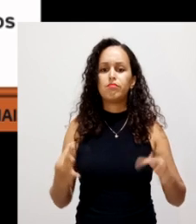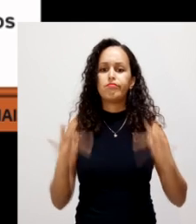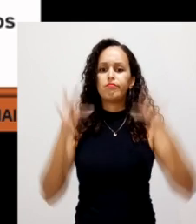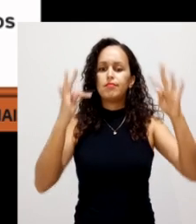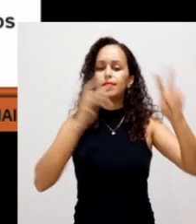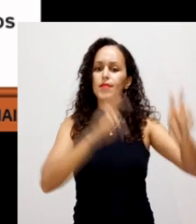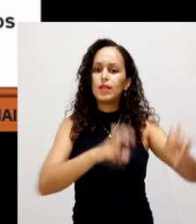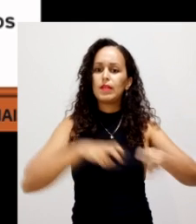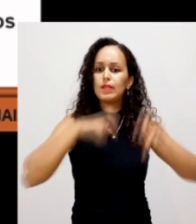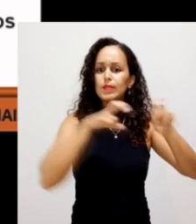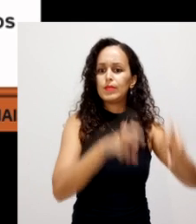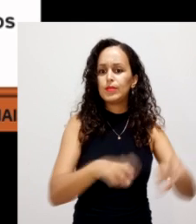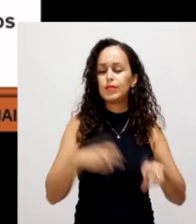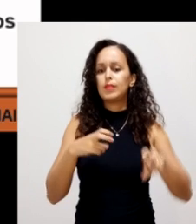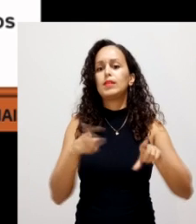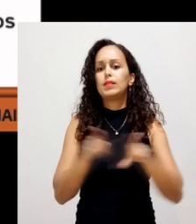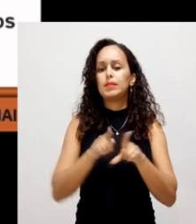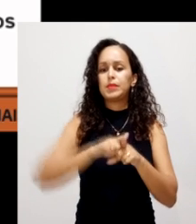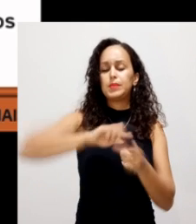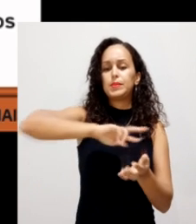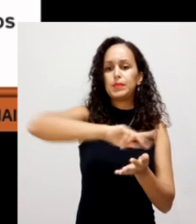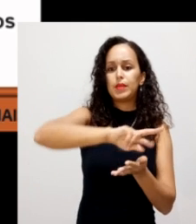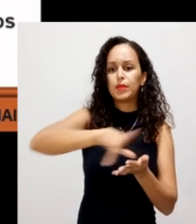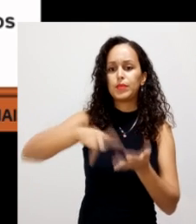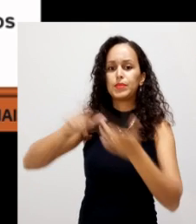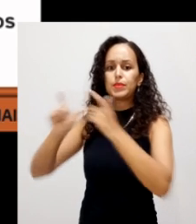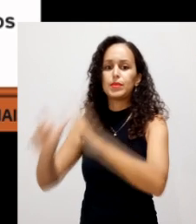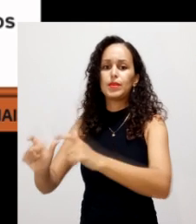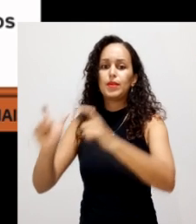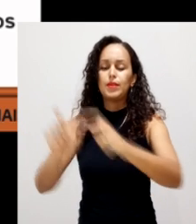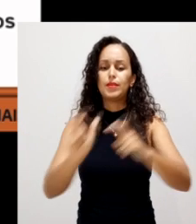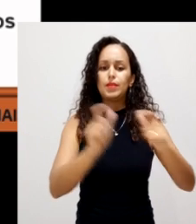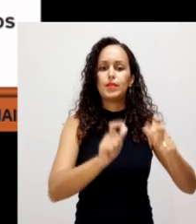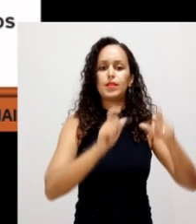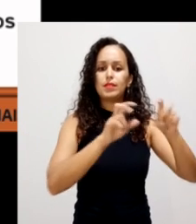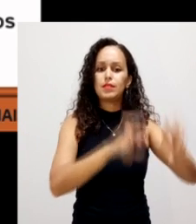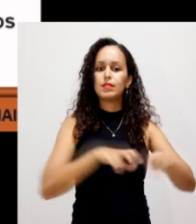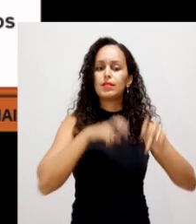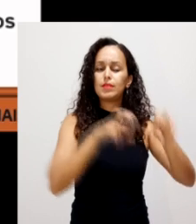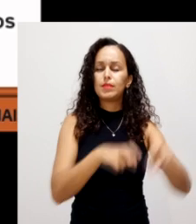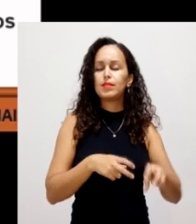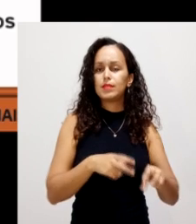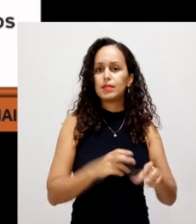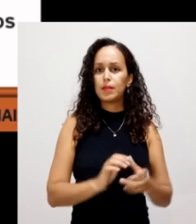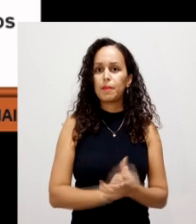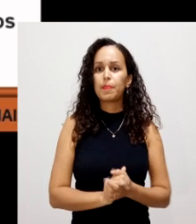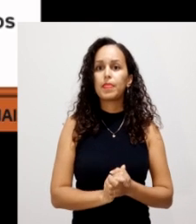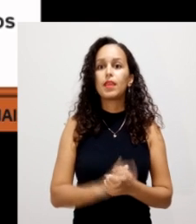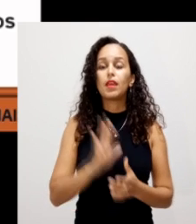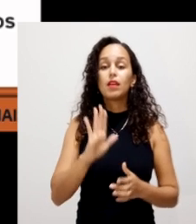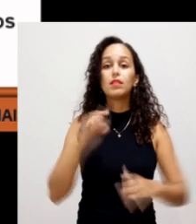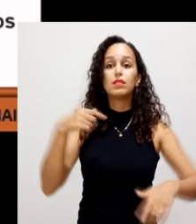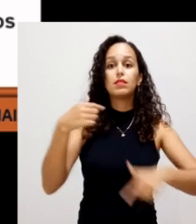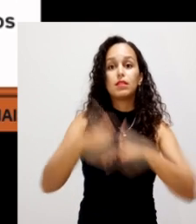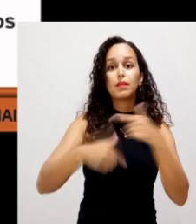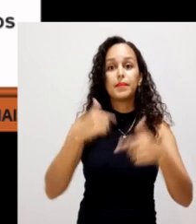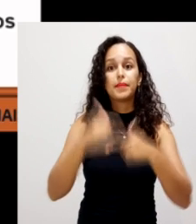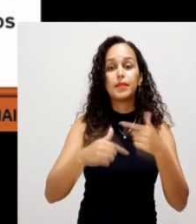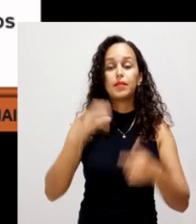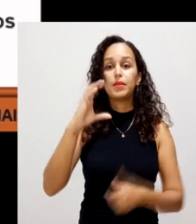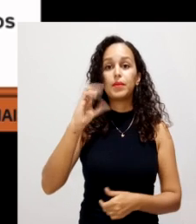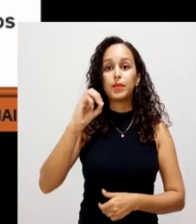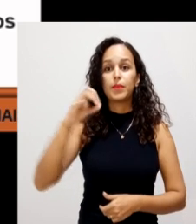possibilitando o controle local dos recursos agrícolas. Então, o que é que vem, assim, a ser tanta coisa? Quando a gente trabalha com